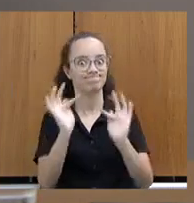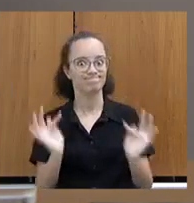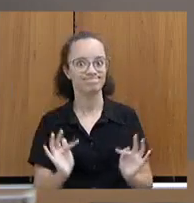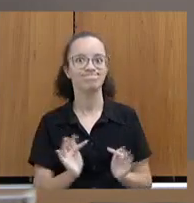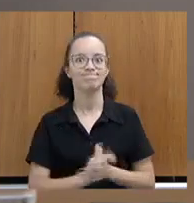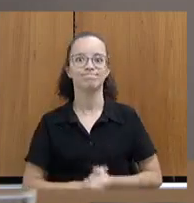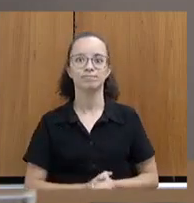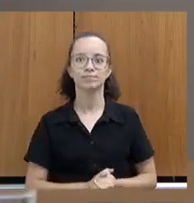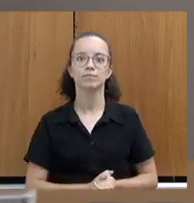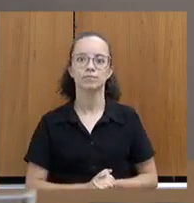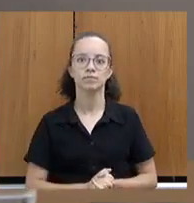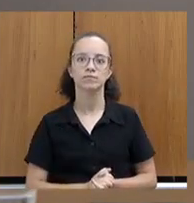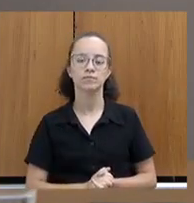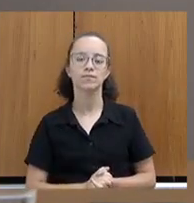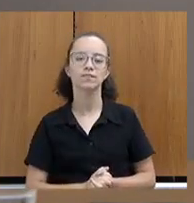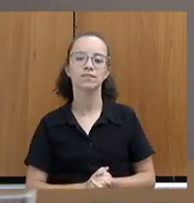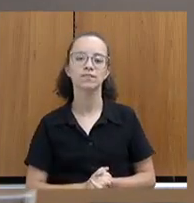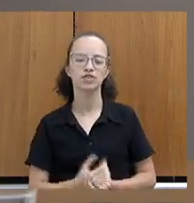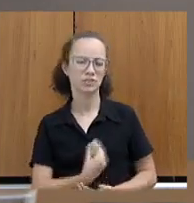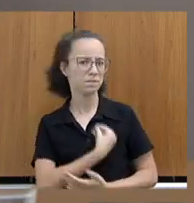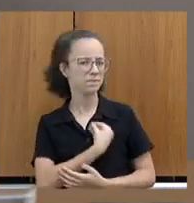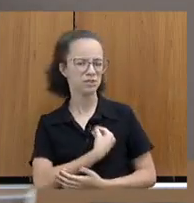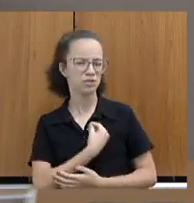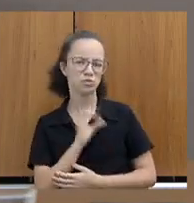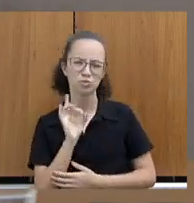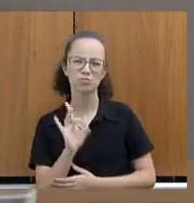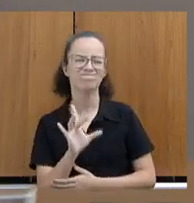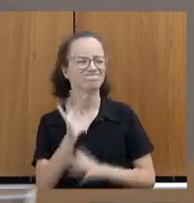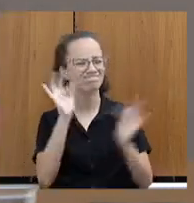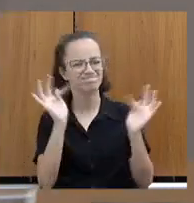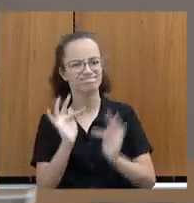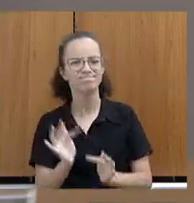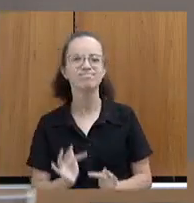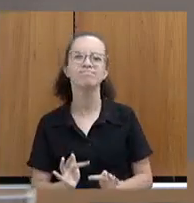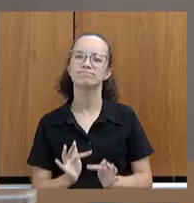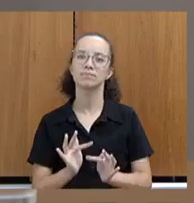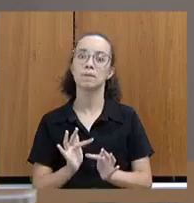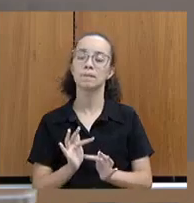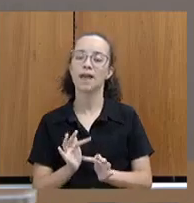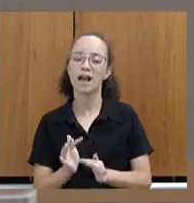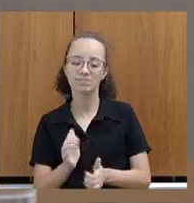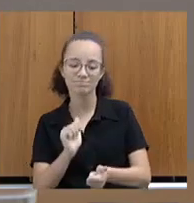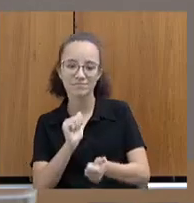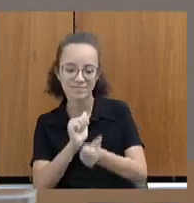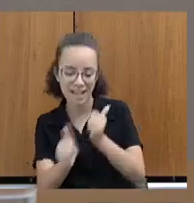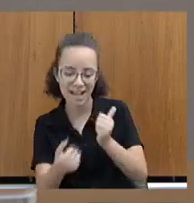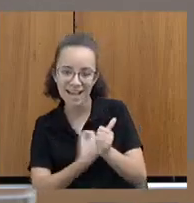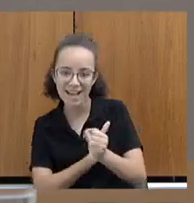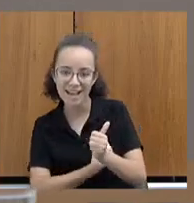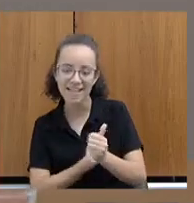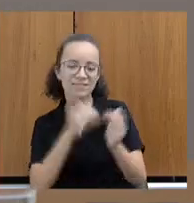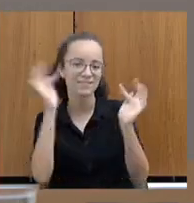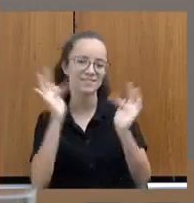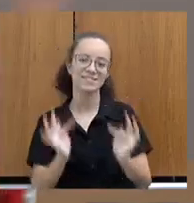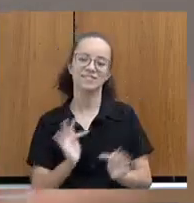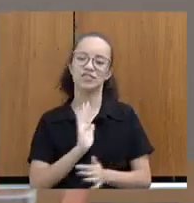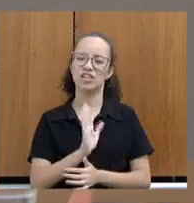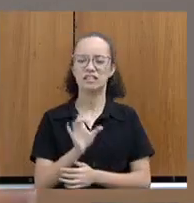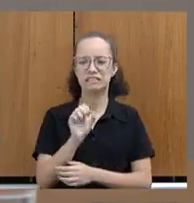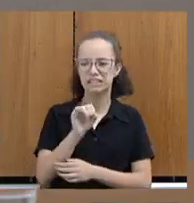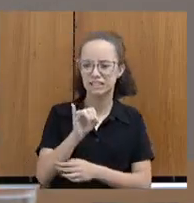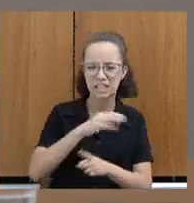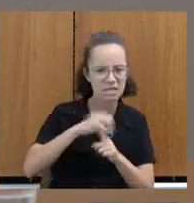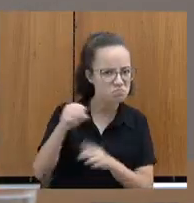de estar ali. Estar ali, só para estar concorrendo, já eram felizes. Independente se